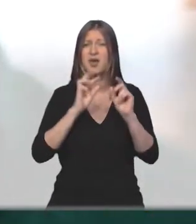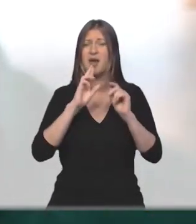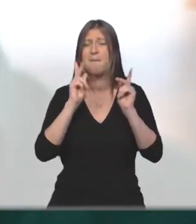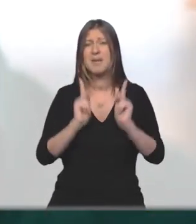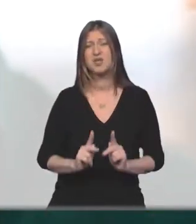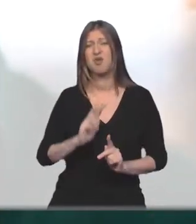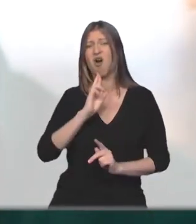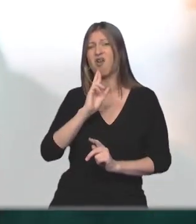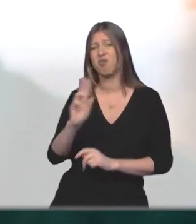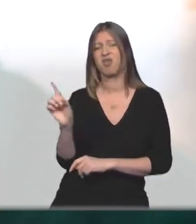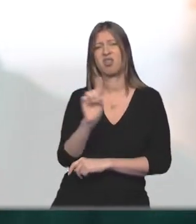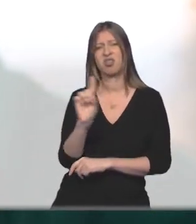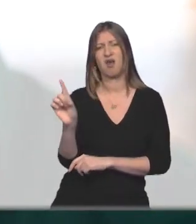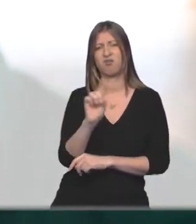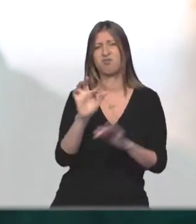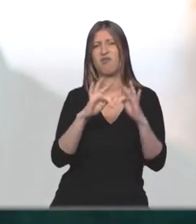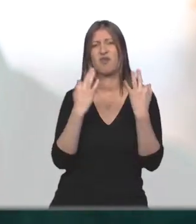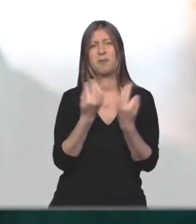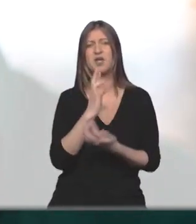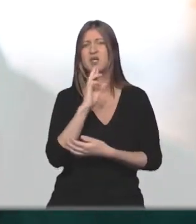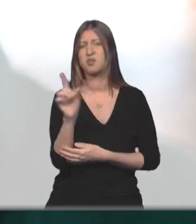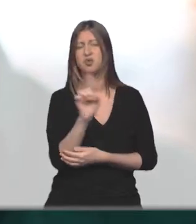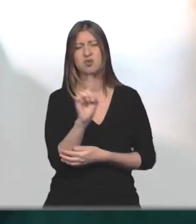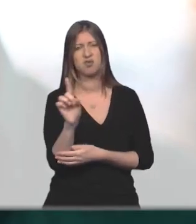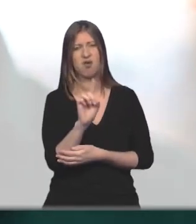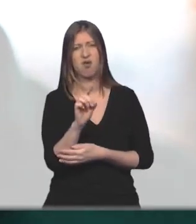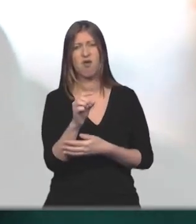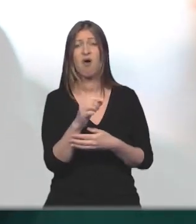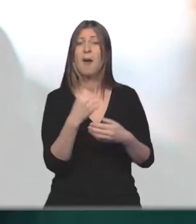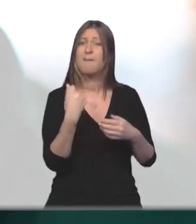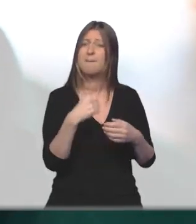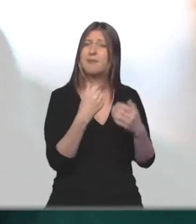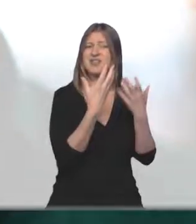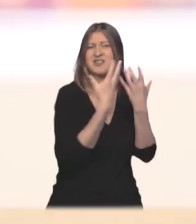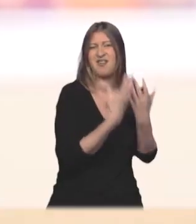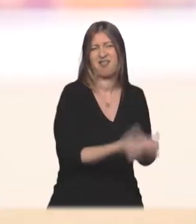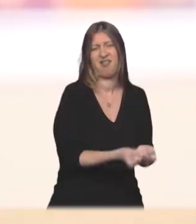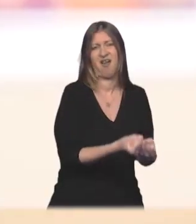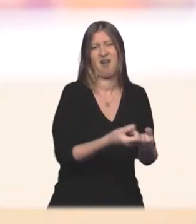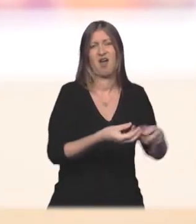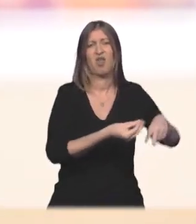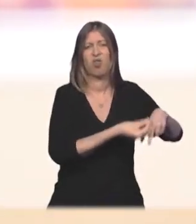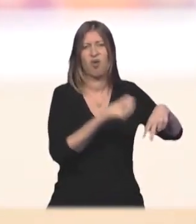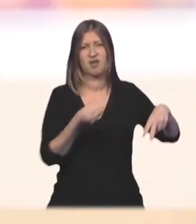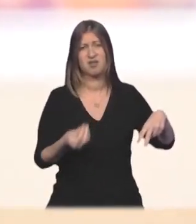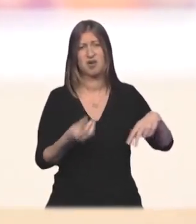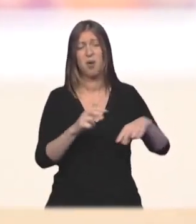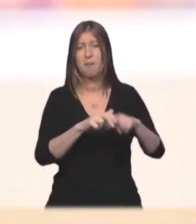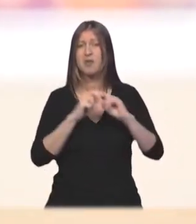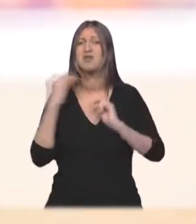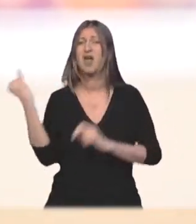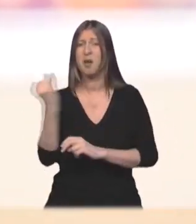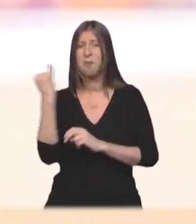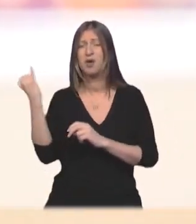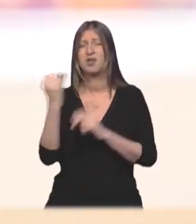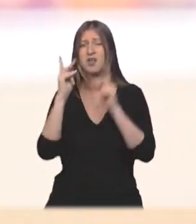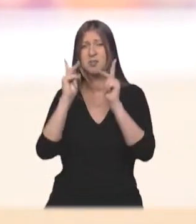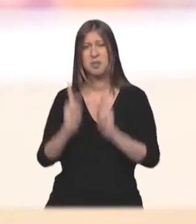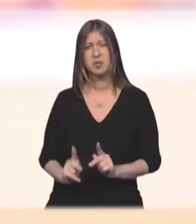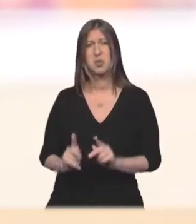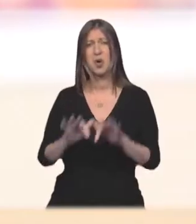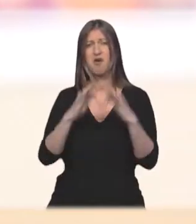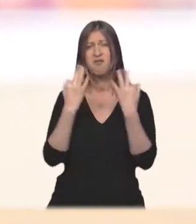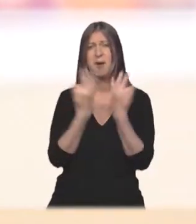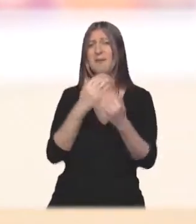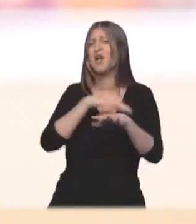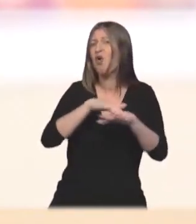negativa das pessoas, dos familiares, em aceitar a doação de órgãos. Então isso é fundamental, inclusive, que as pessoas, que as